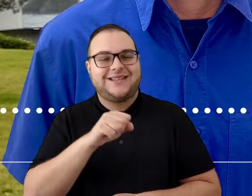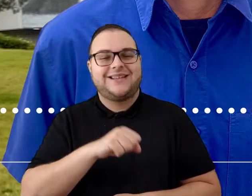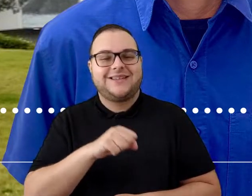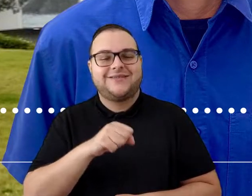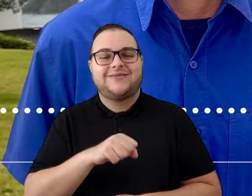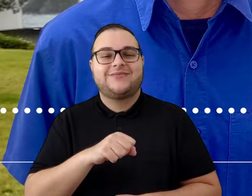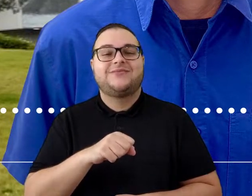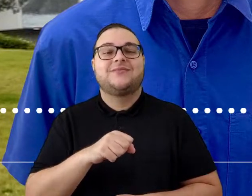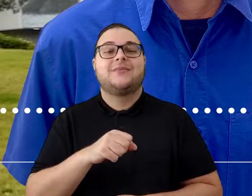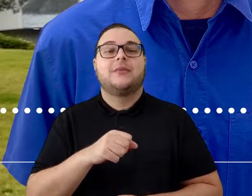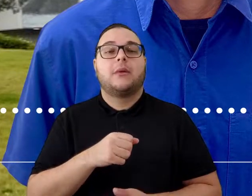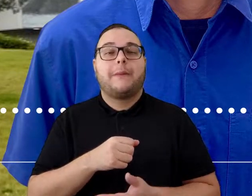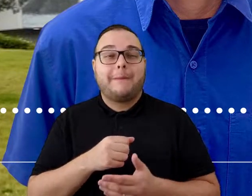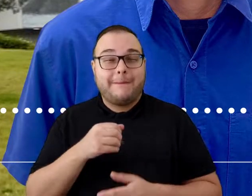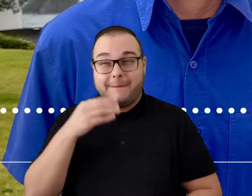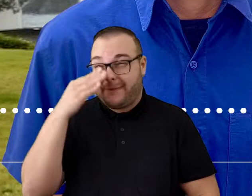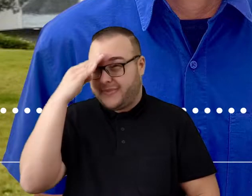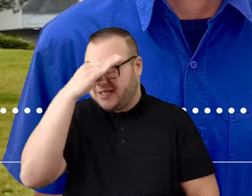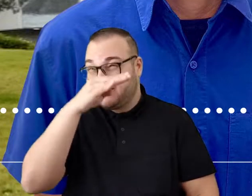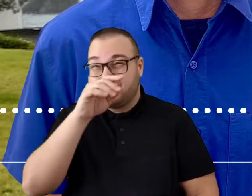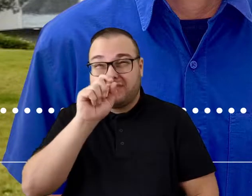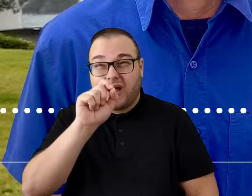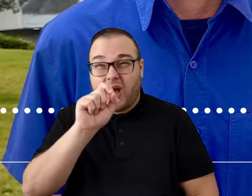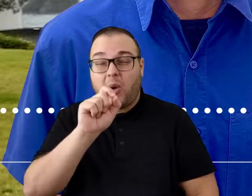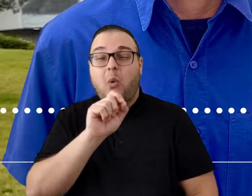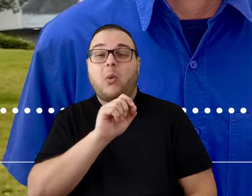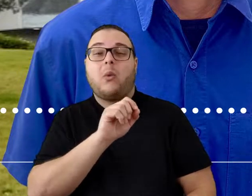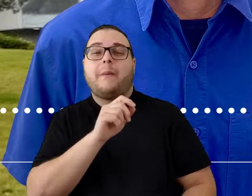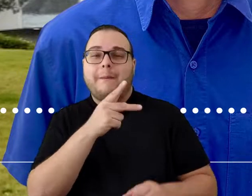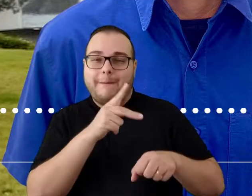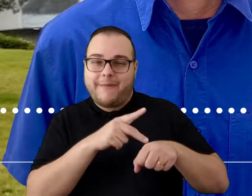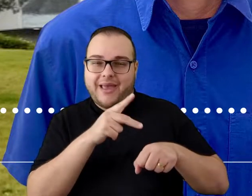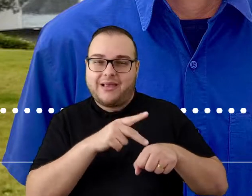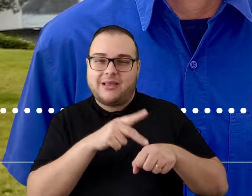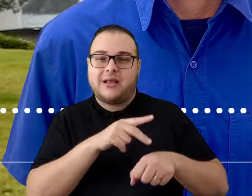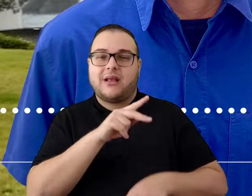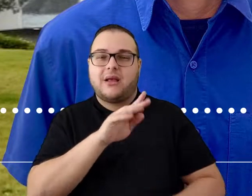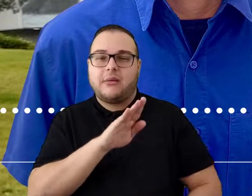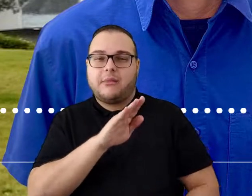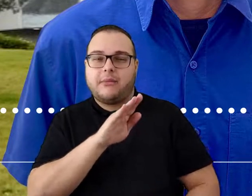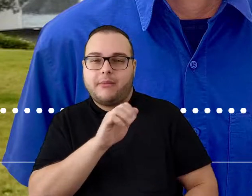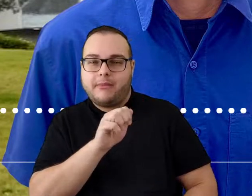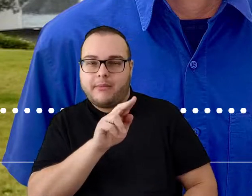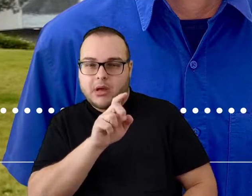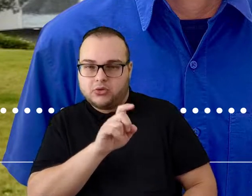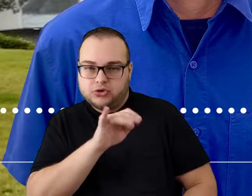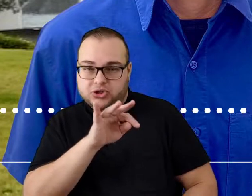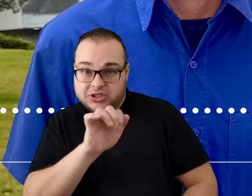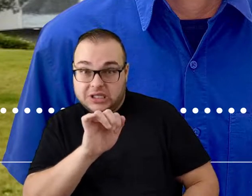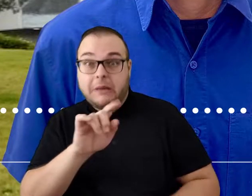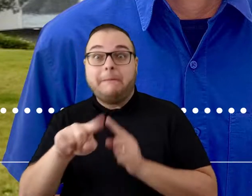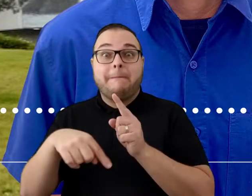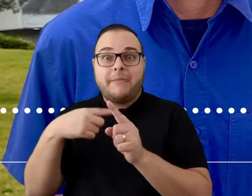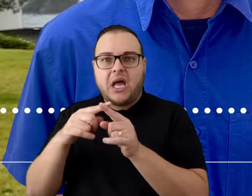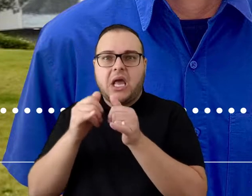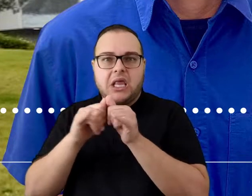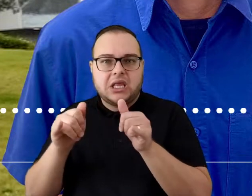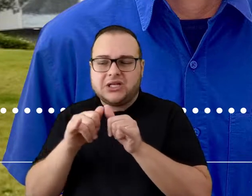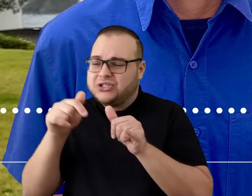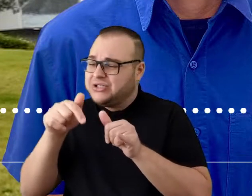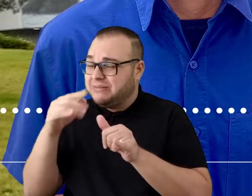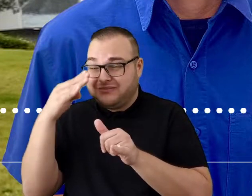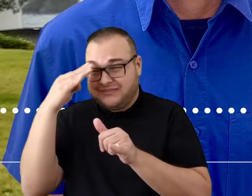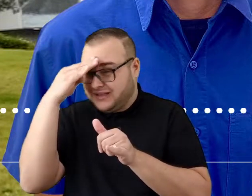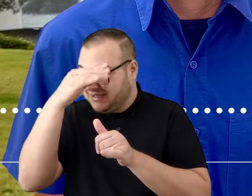acontece é que o principal insumo na fabricação de alumínio, além da bauxita, né? É a energia. A energia é uma peça fundamental